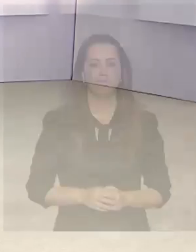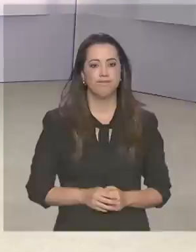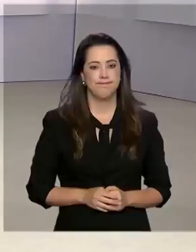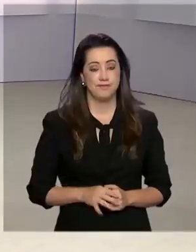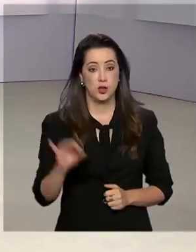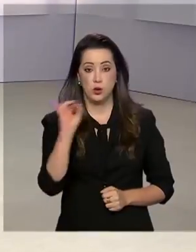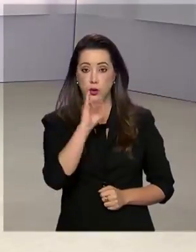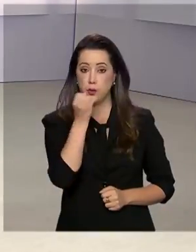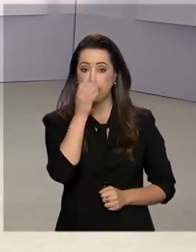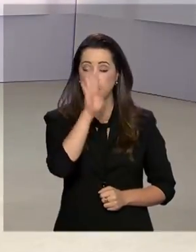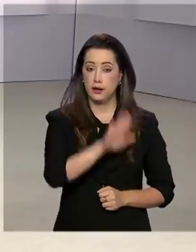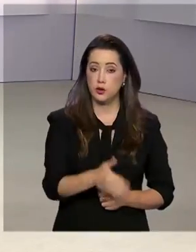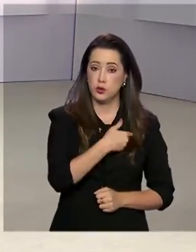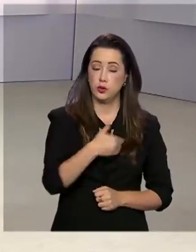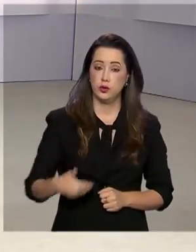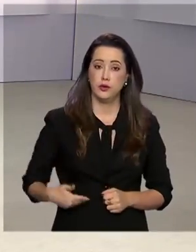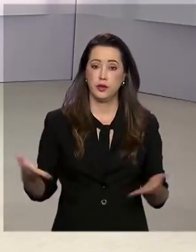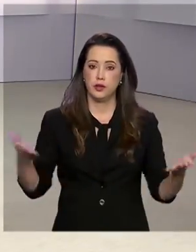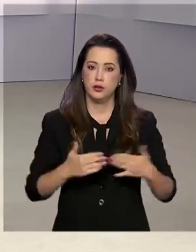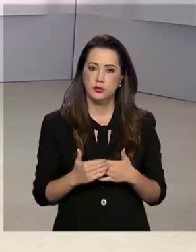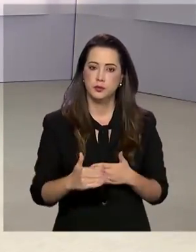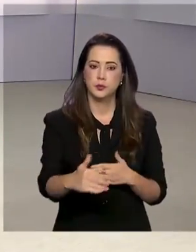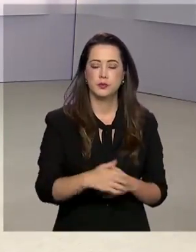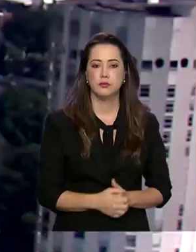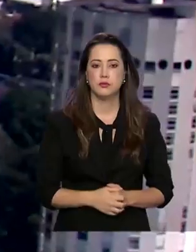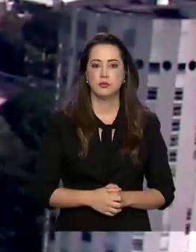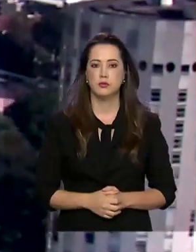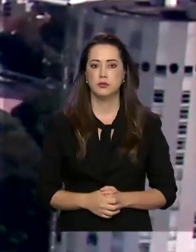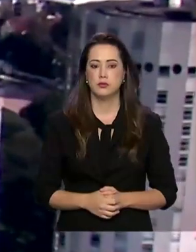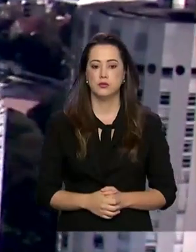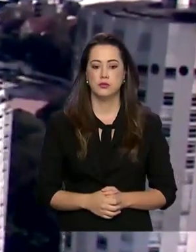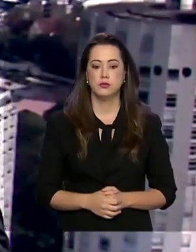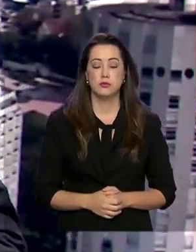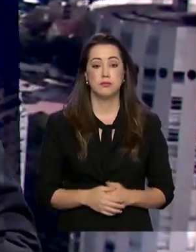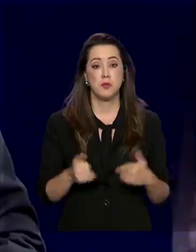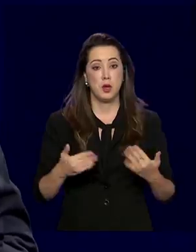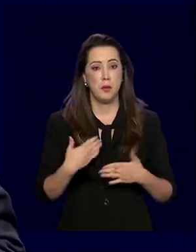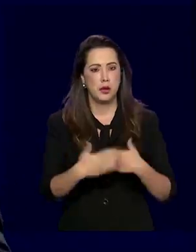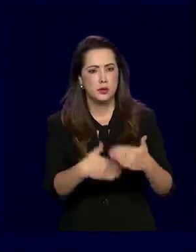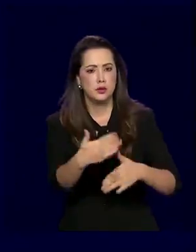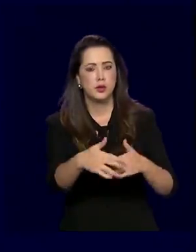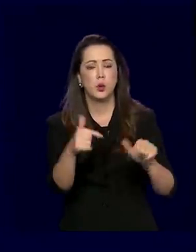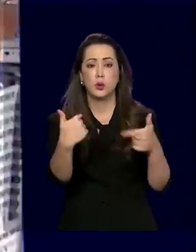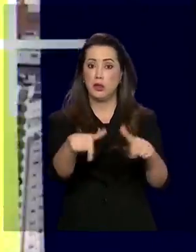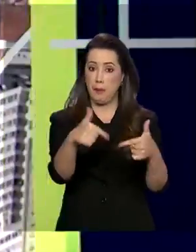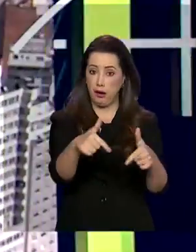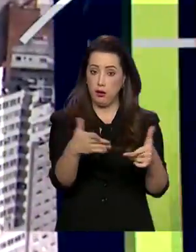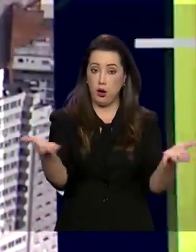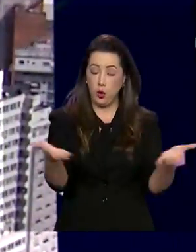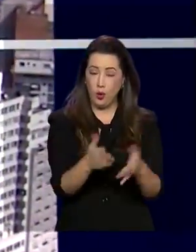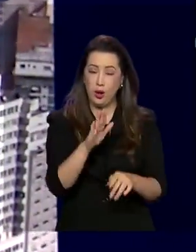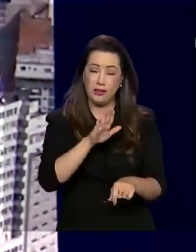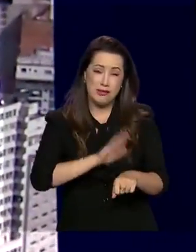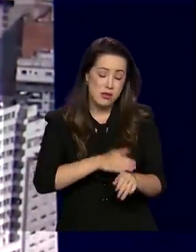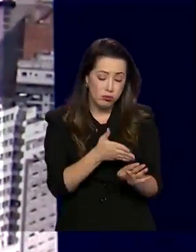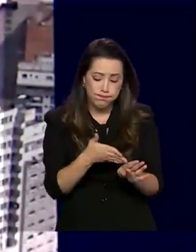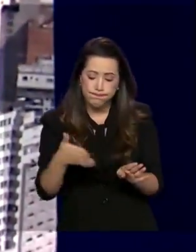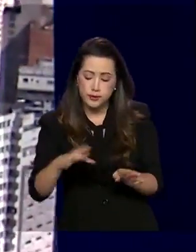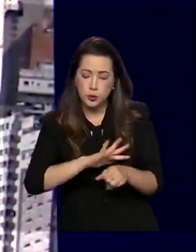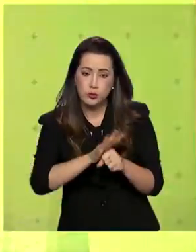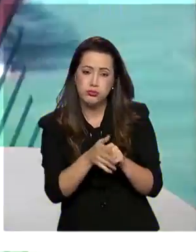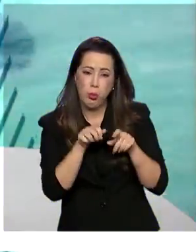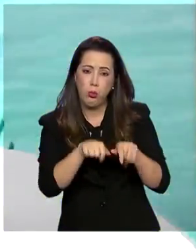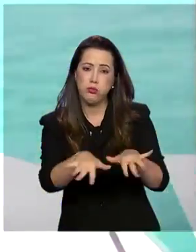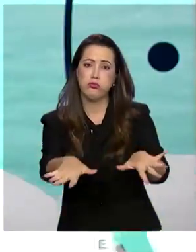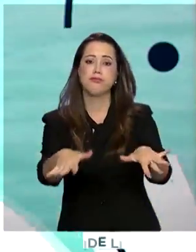Olá, boa tarde. O governo agora está no ar. Para preservar empregos nesse momento de crise provocada pela